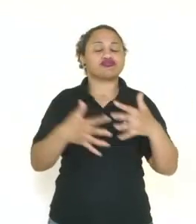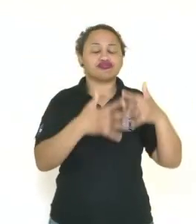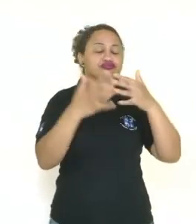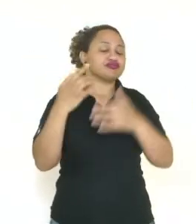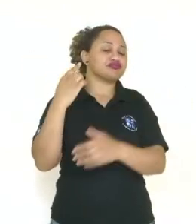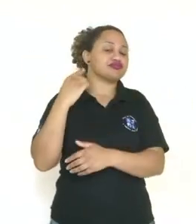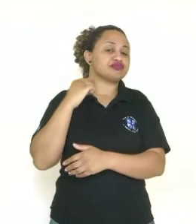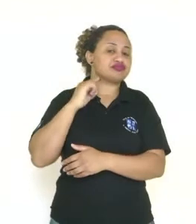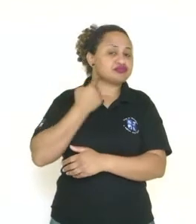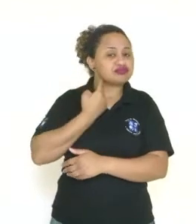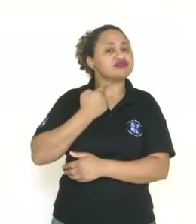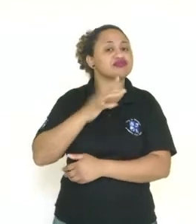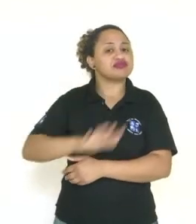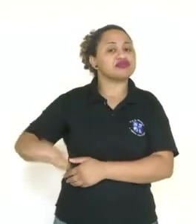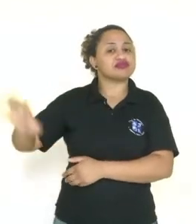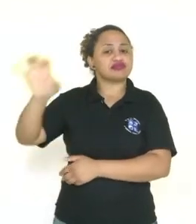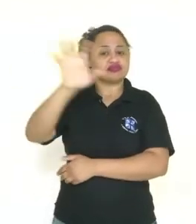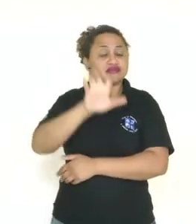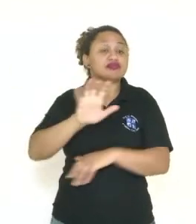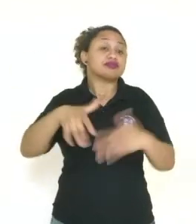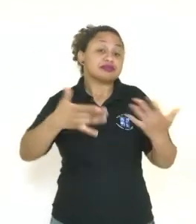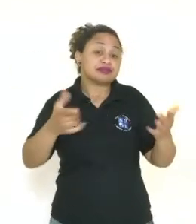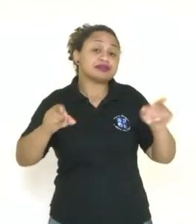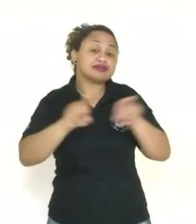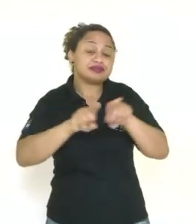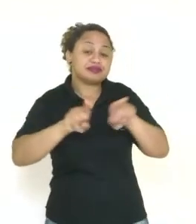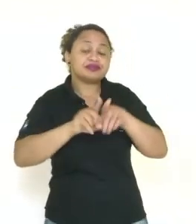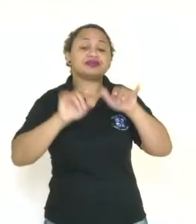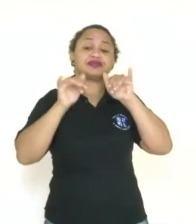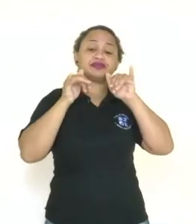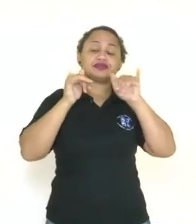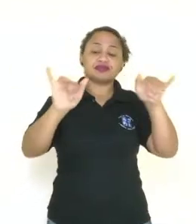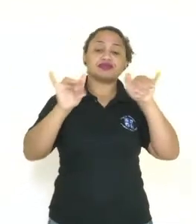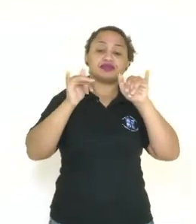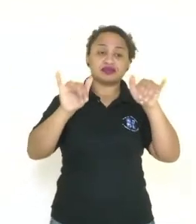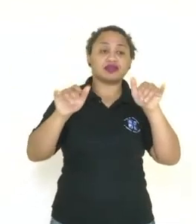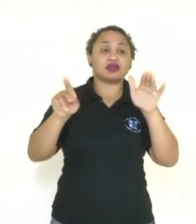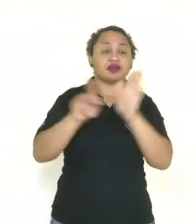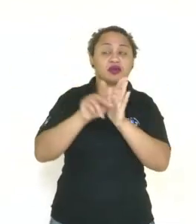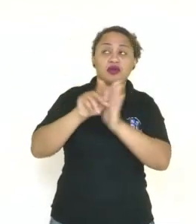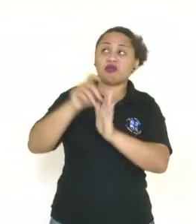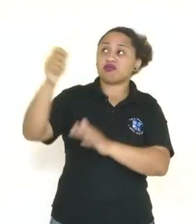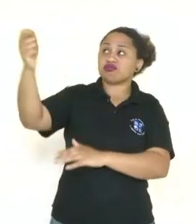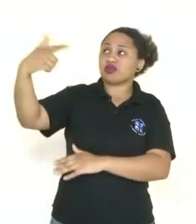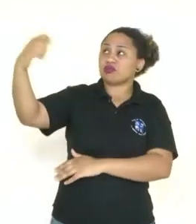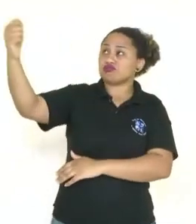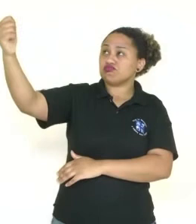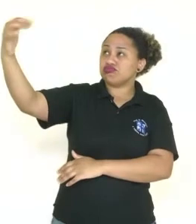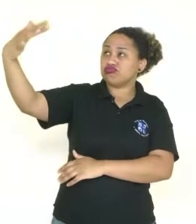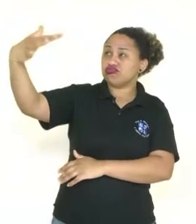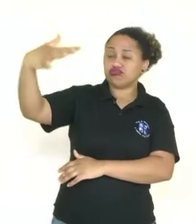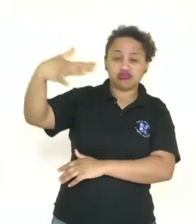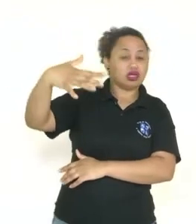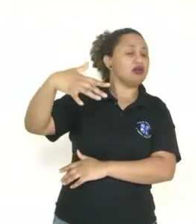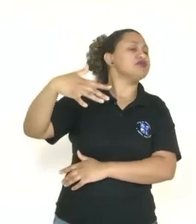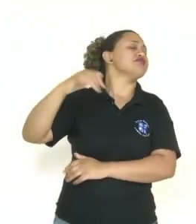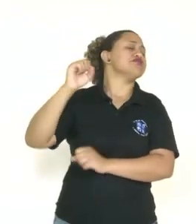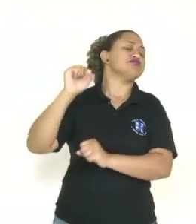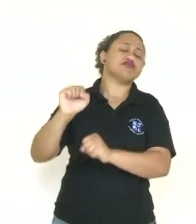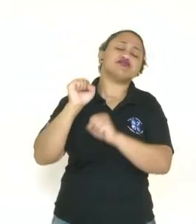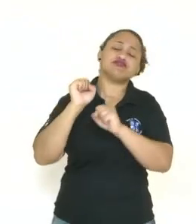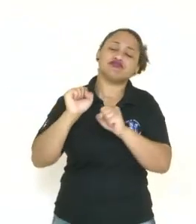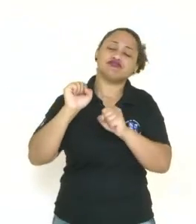Além disso, a energia de vinda dos raios solares é abundante e pode ser